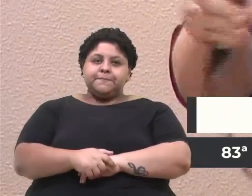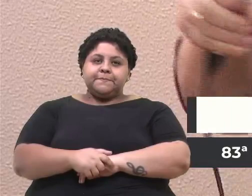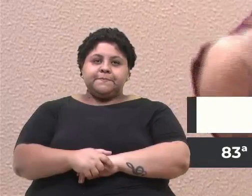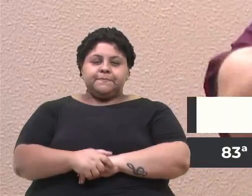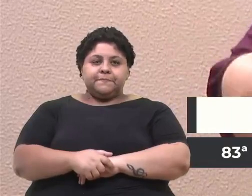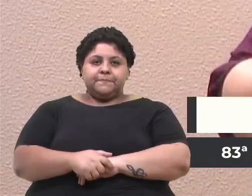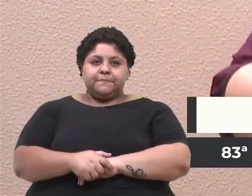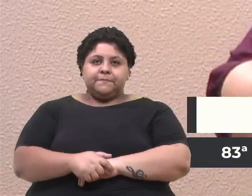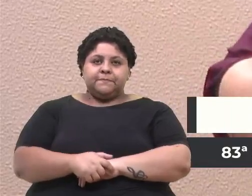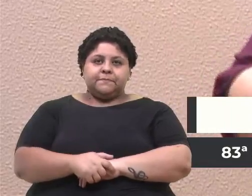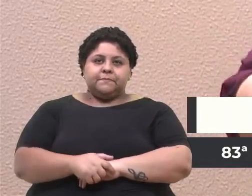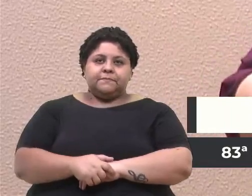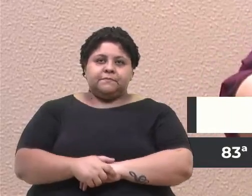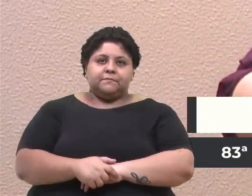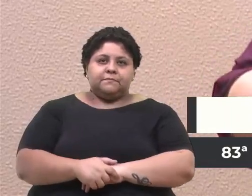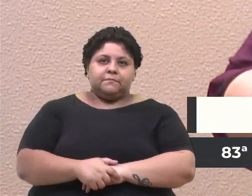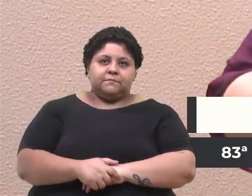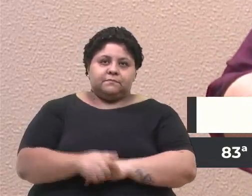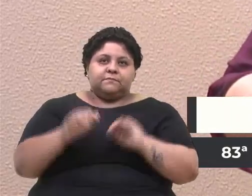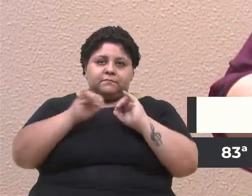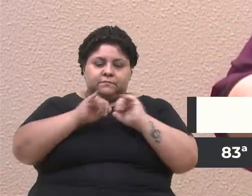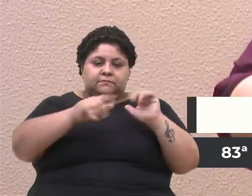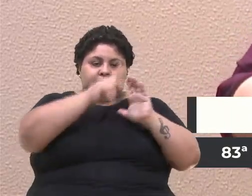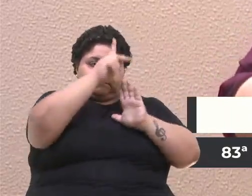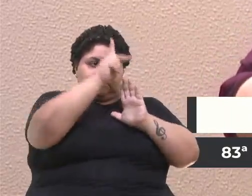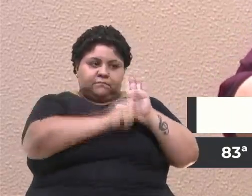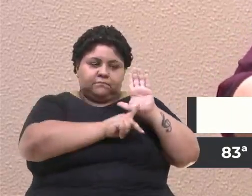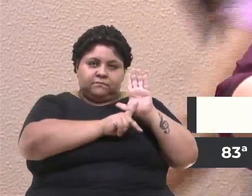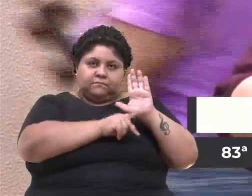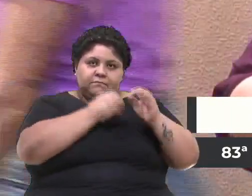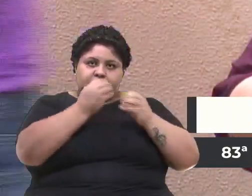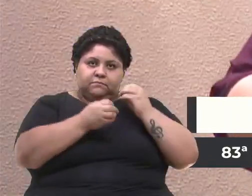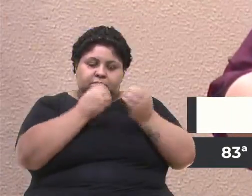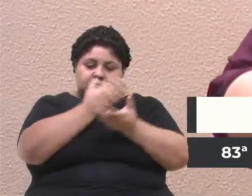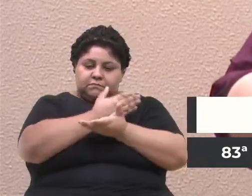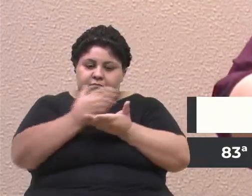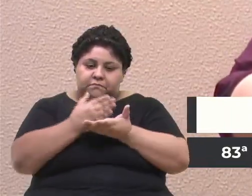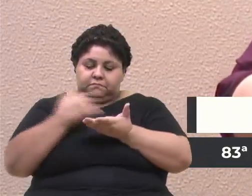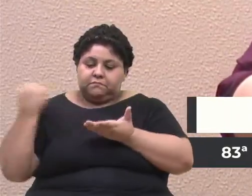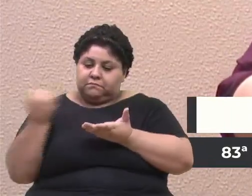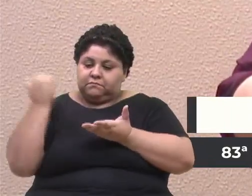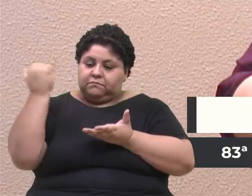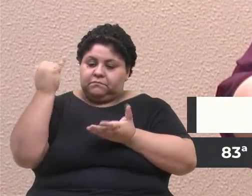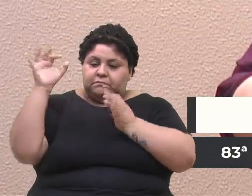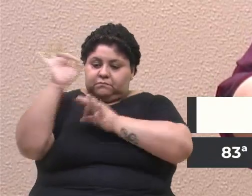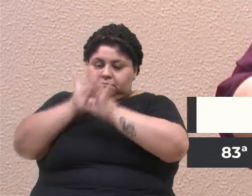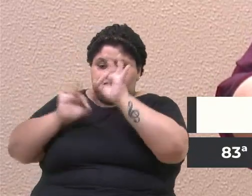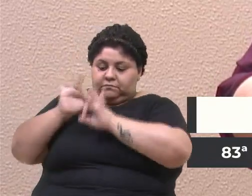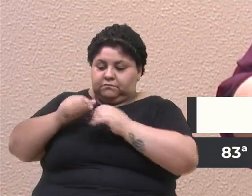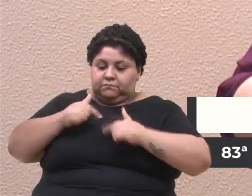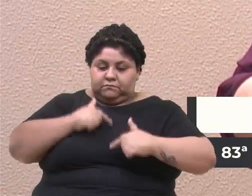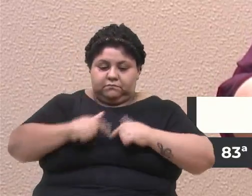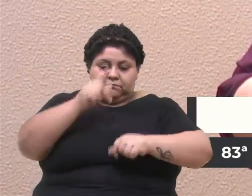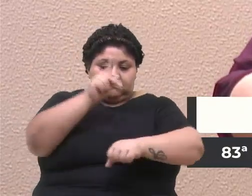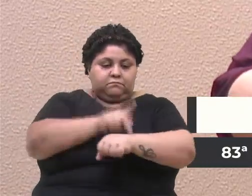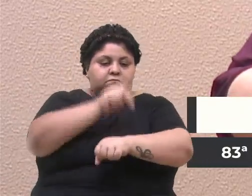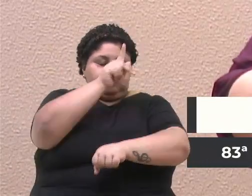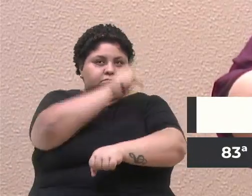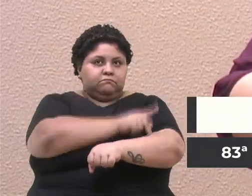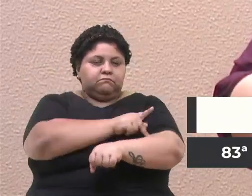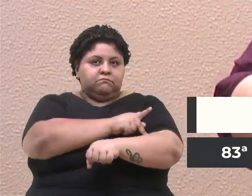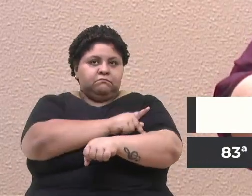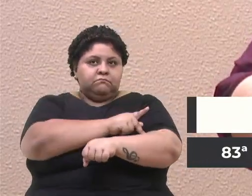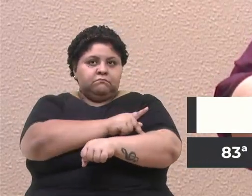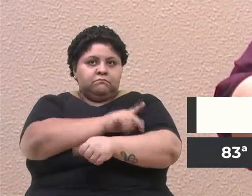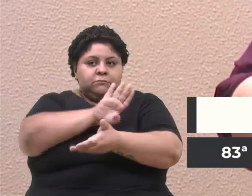Aduz que o projeto adota como premissa fundamental a manutenção de serviços pedagógicos, fora do contrato da